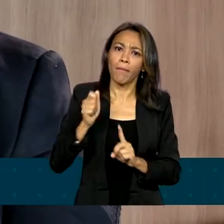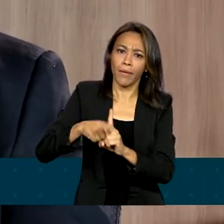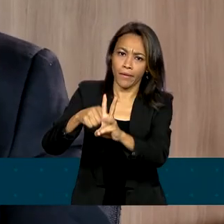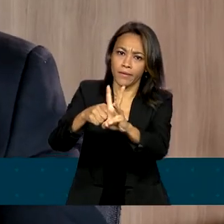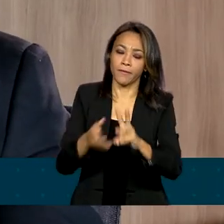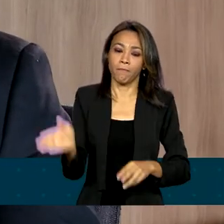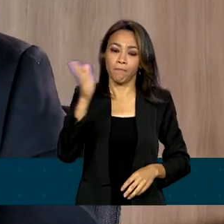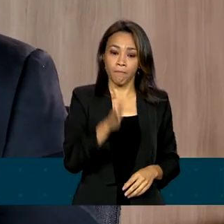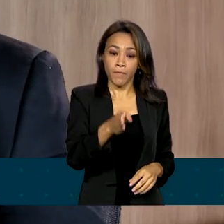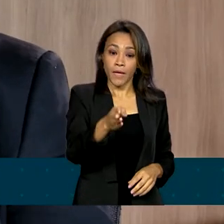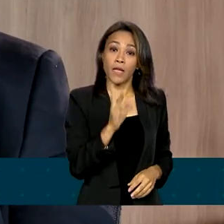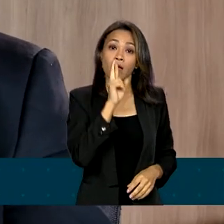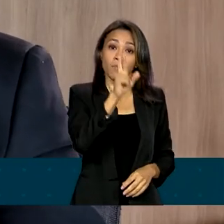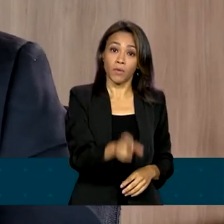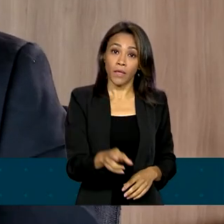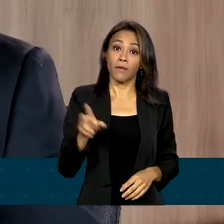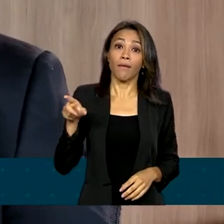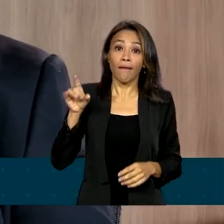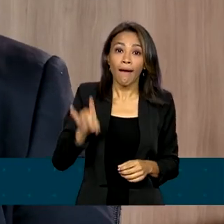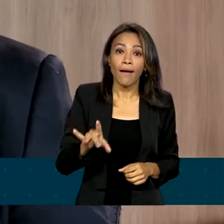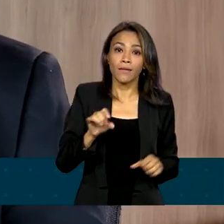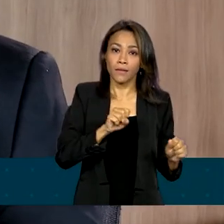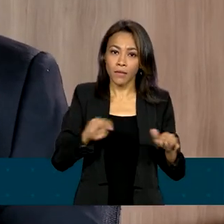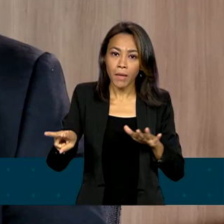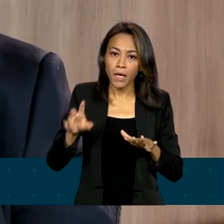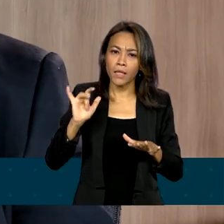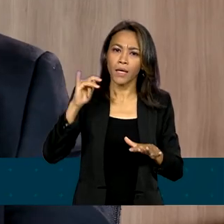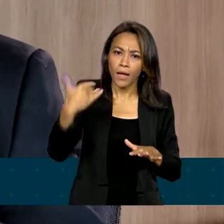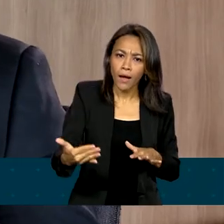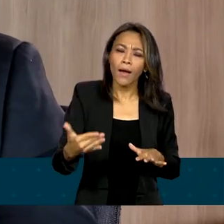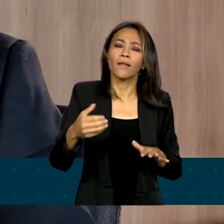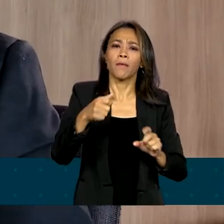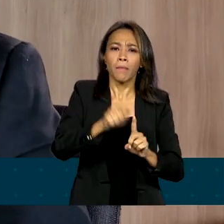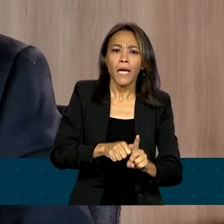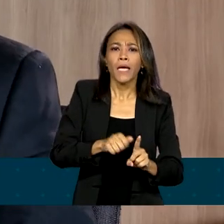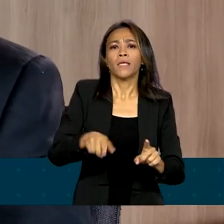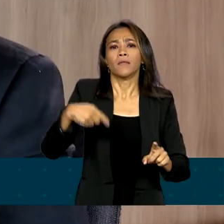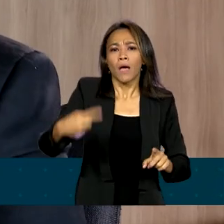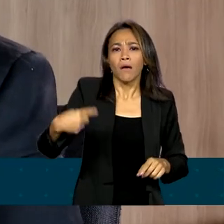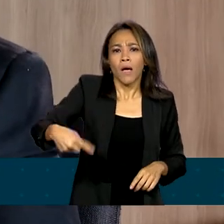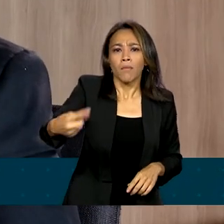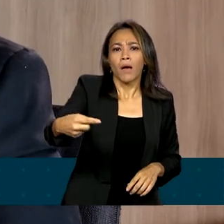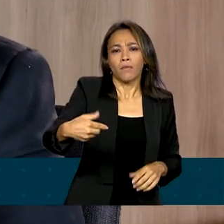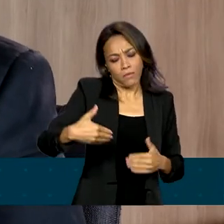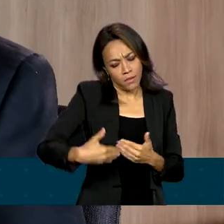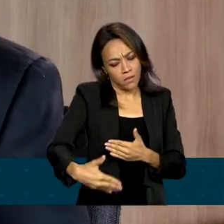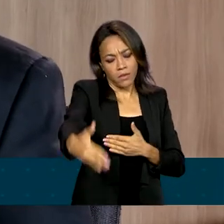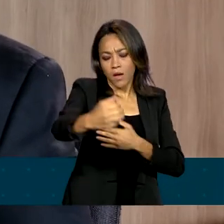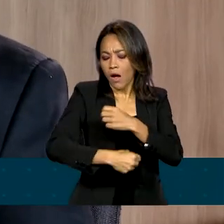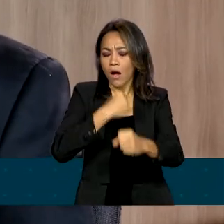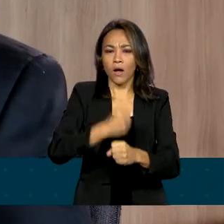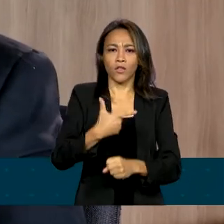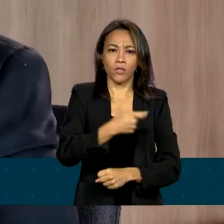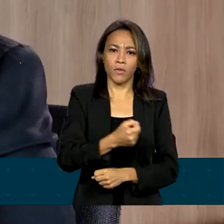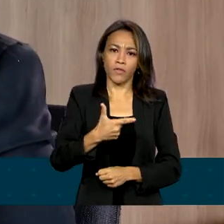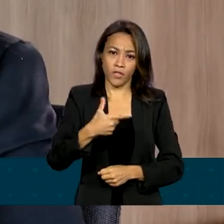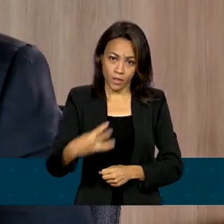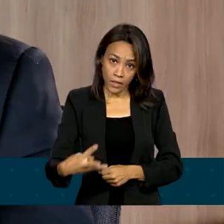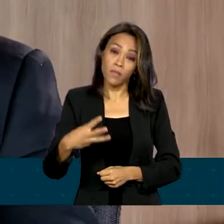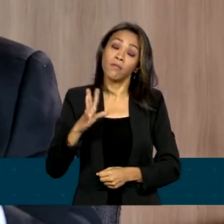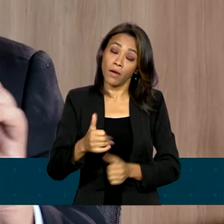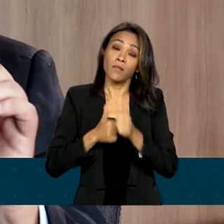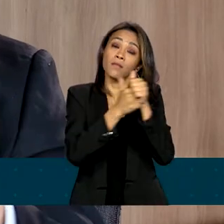certamente a cada semana, a cada mês, nos próximos meses, ao longo de 2023, a lei vai ser aplicada.